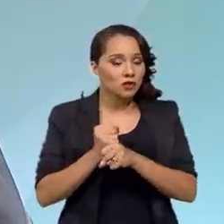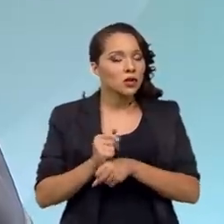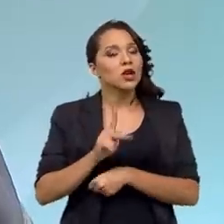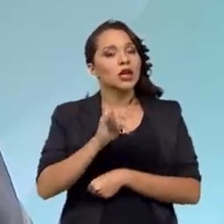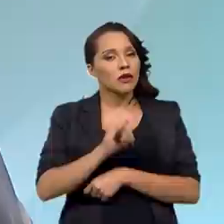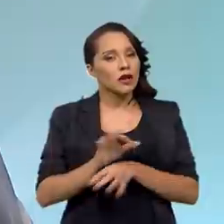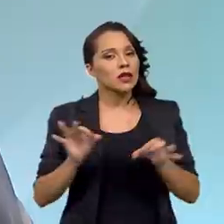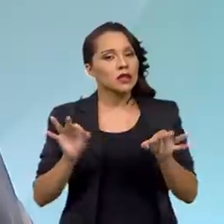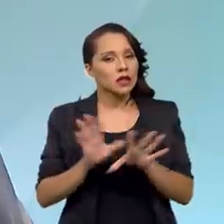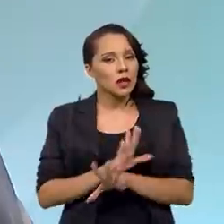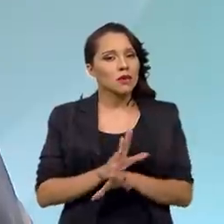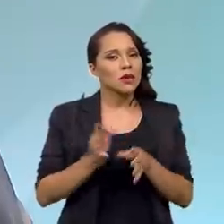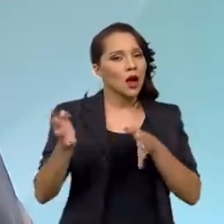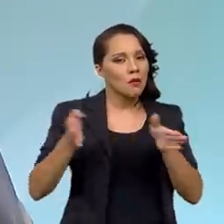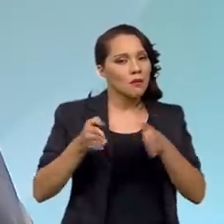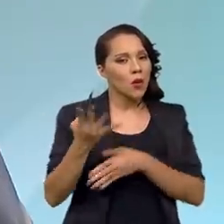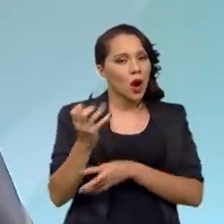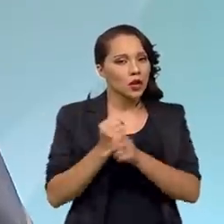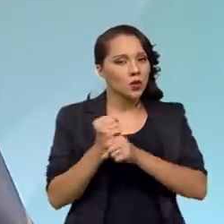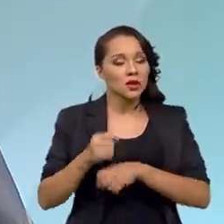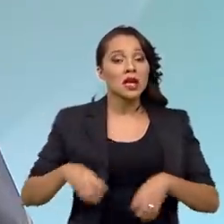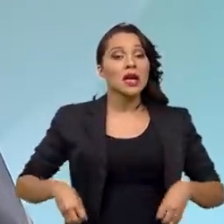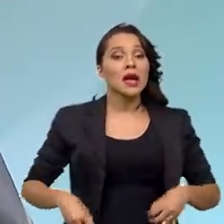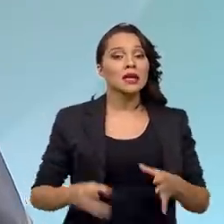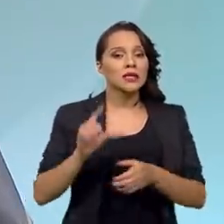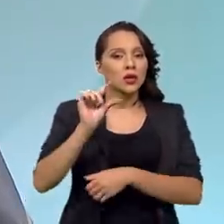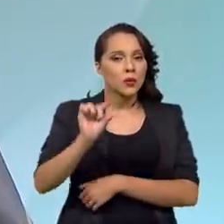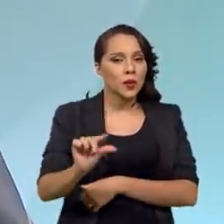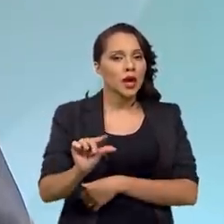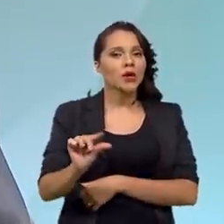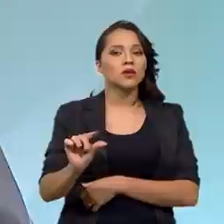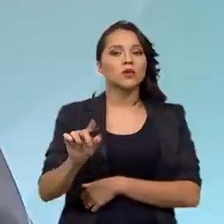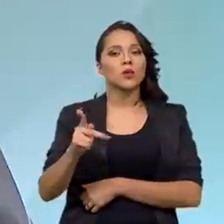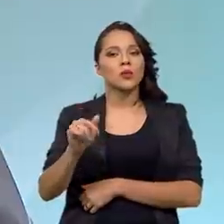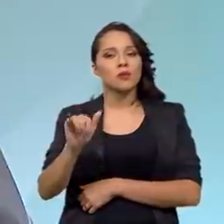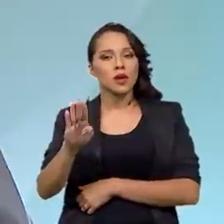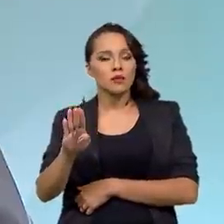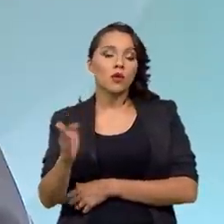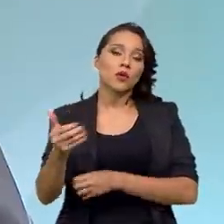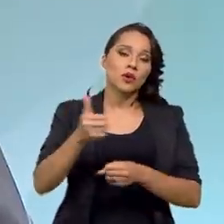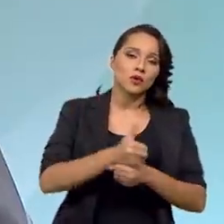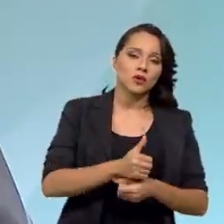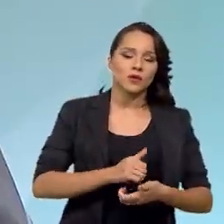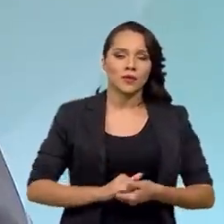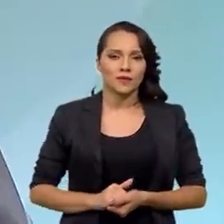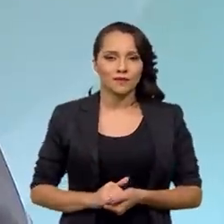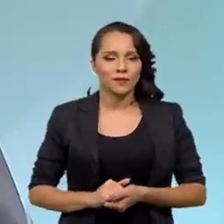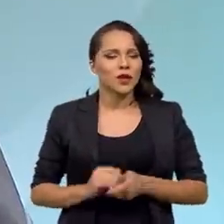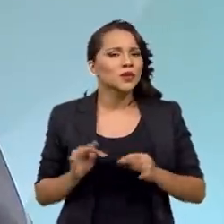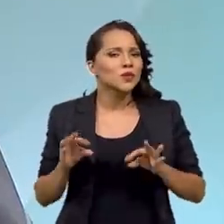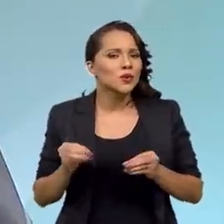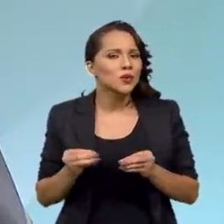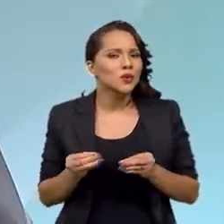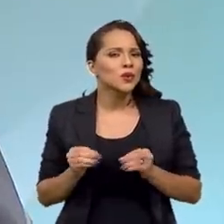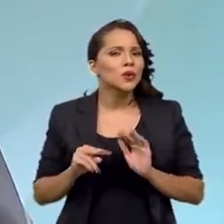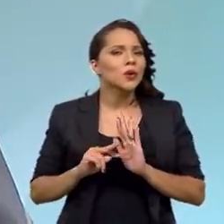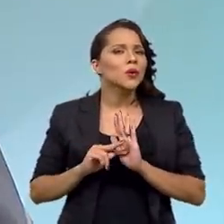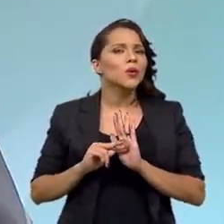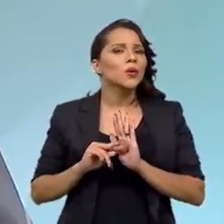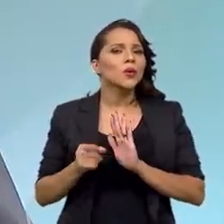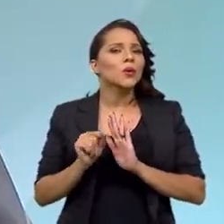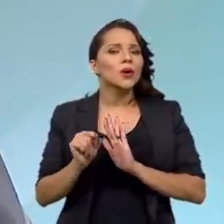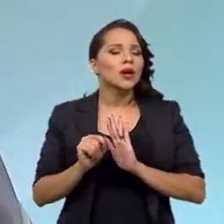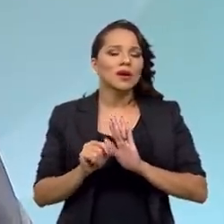vai terminar seu ciclo de 4 anos gastando menos em relação ao PIB do que quando assumiu. Tudo isso se reflete em